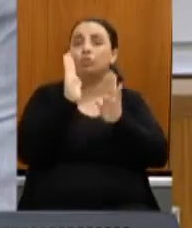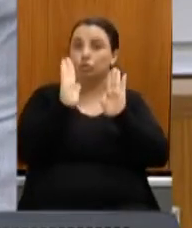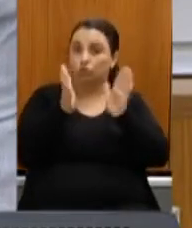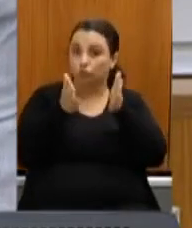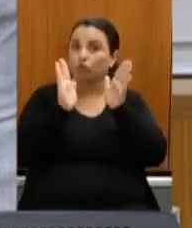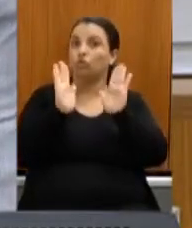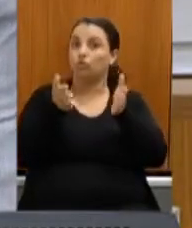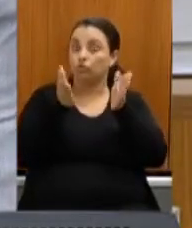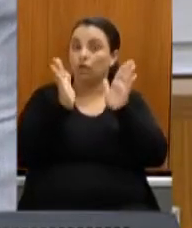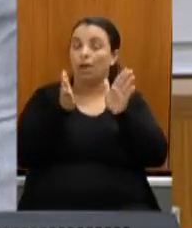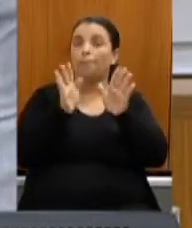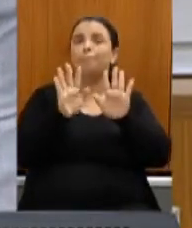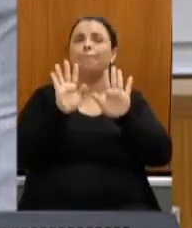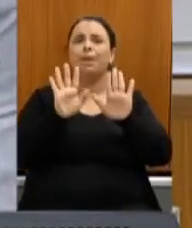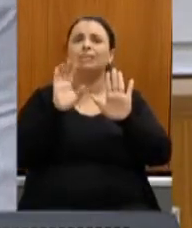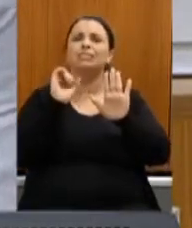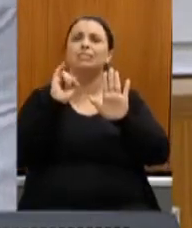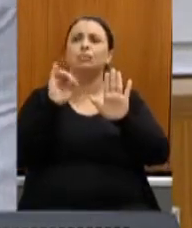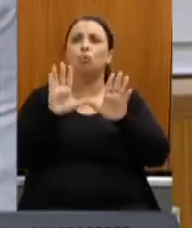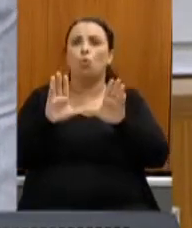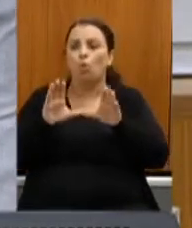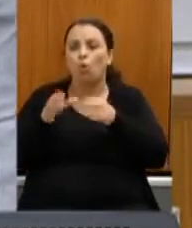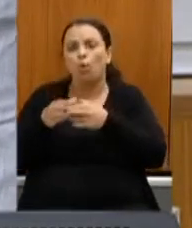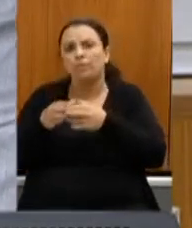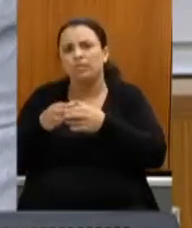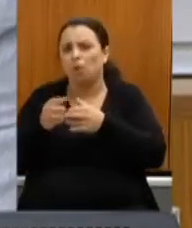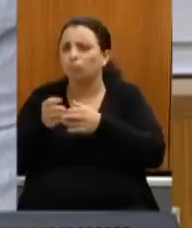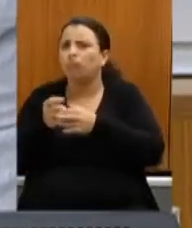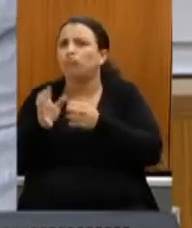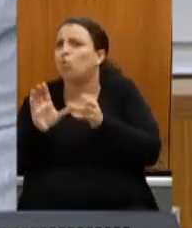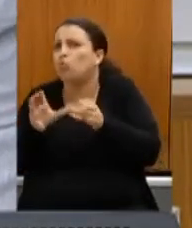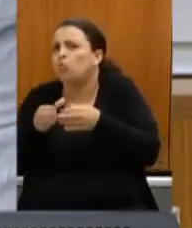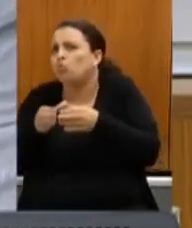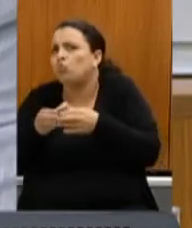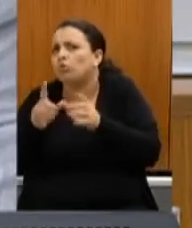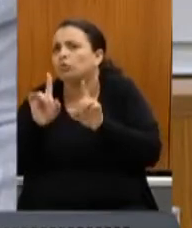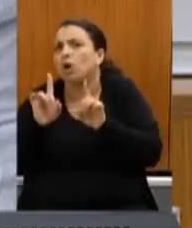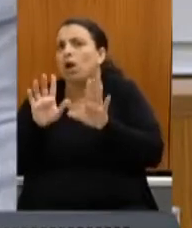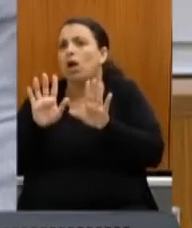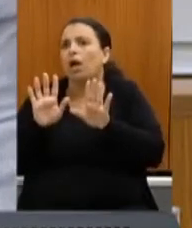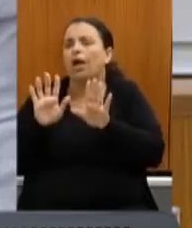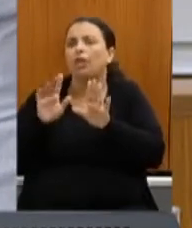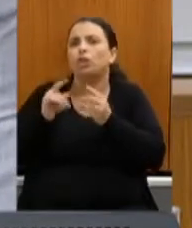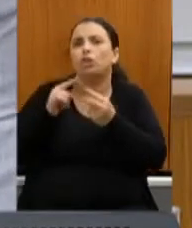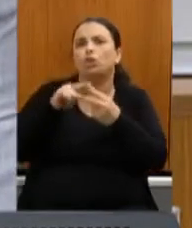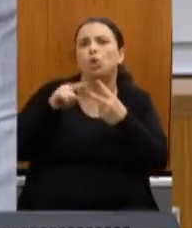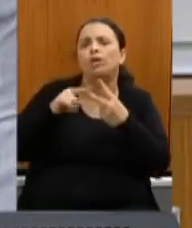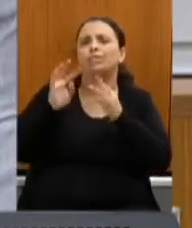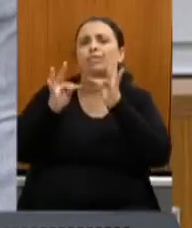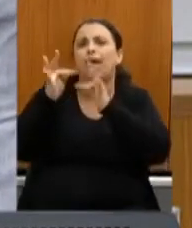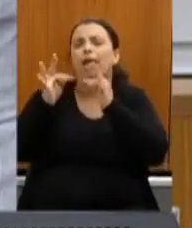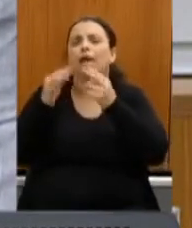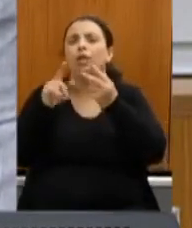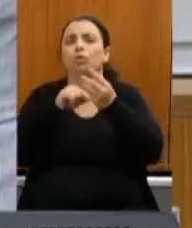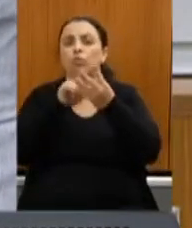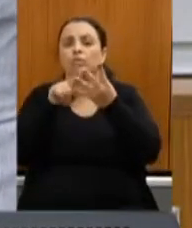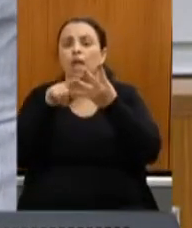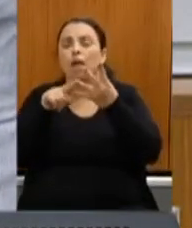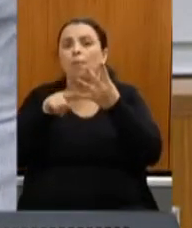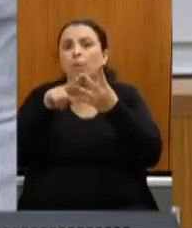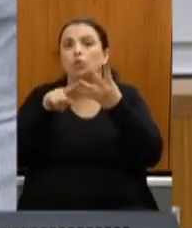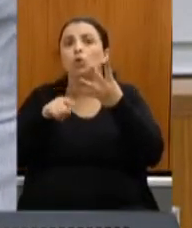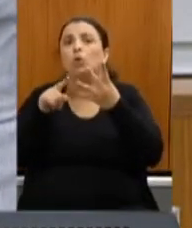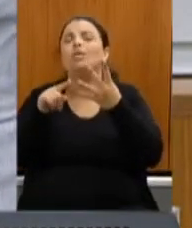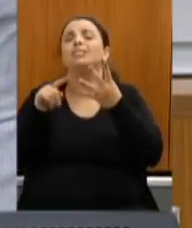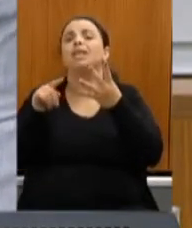uma uma pequena comissão dois técnicos da Secult dois técnicos aqui dos gabinetes o senhor vai dizer para a